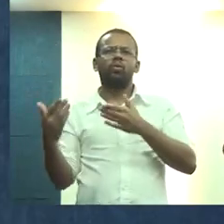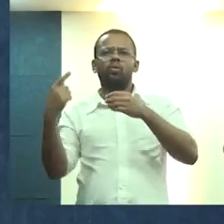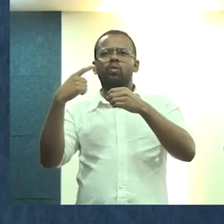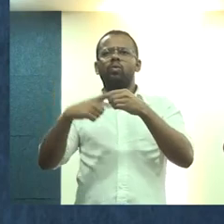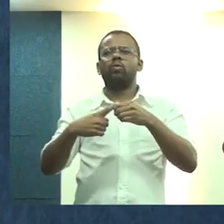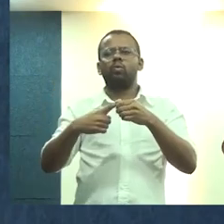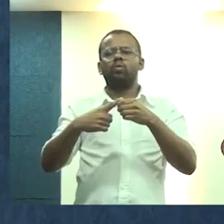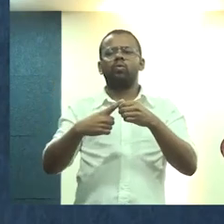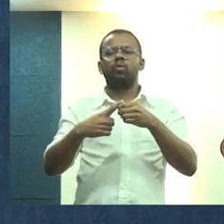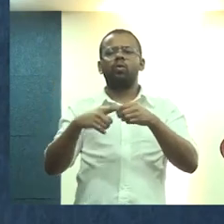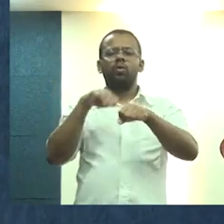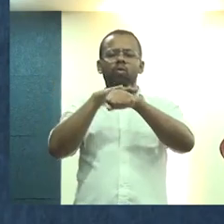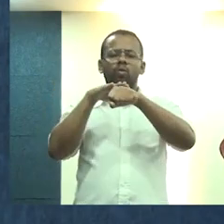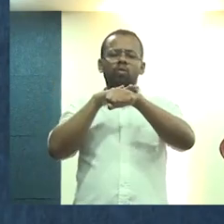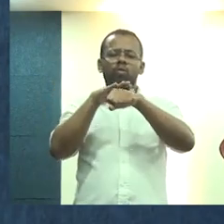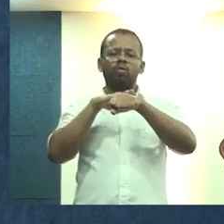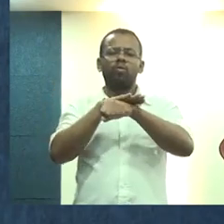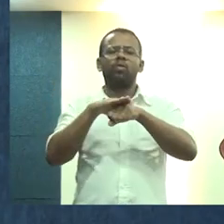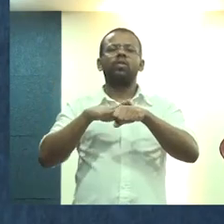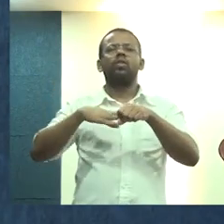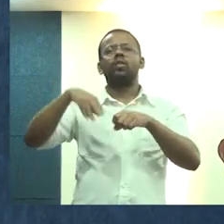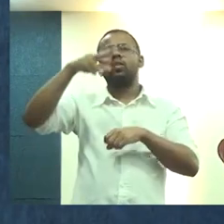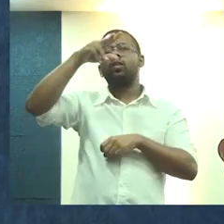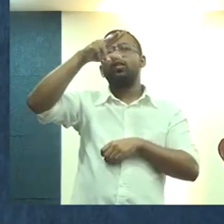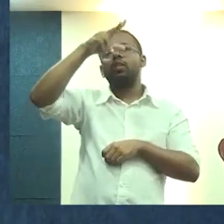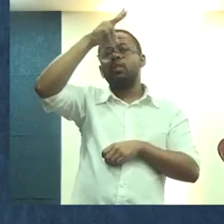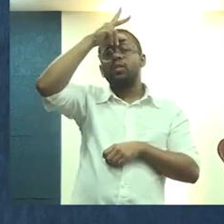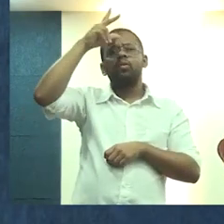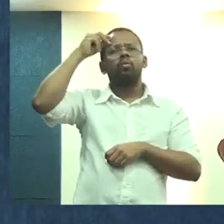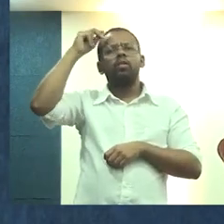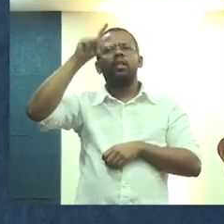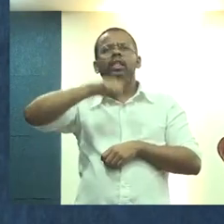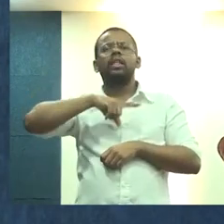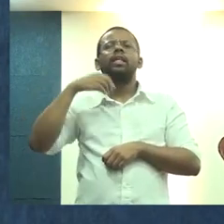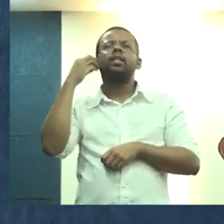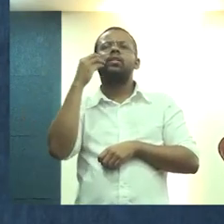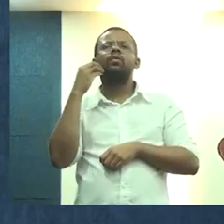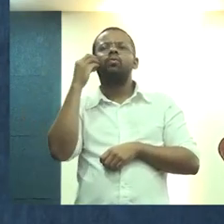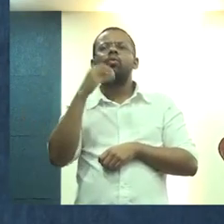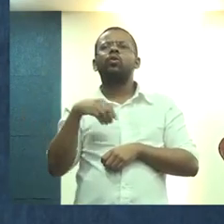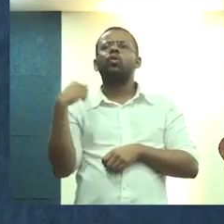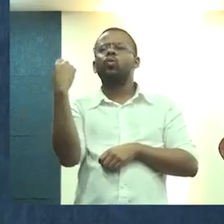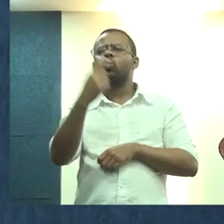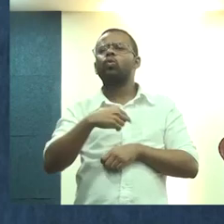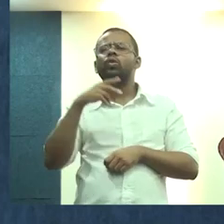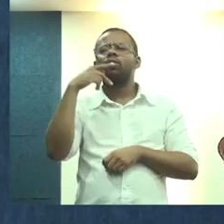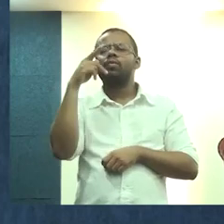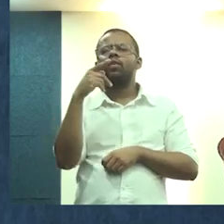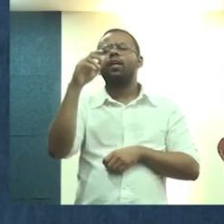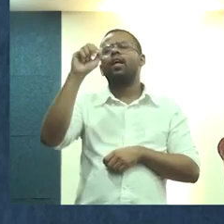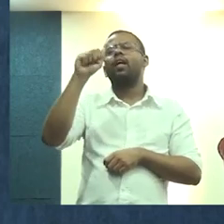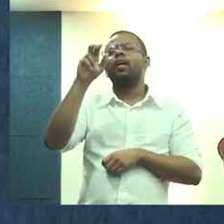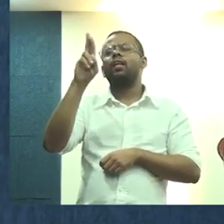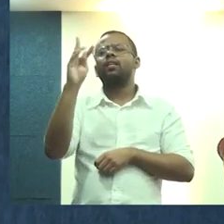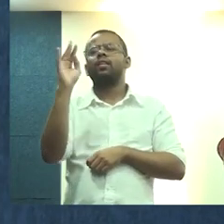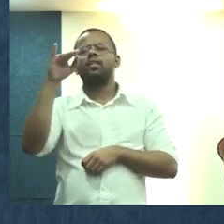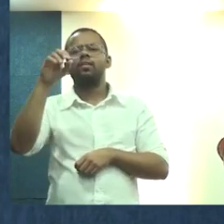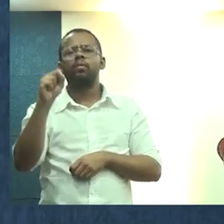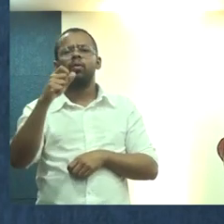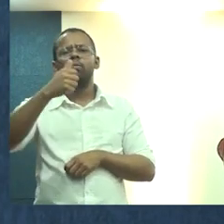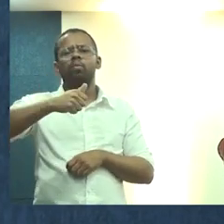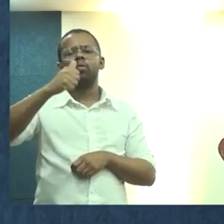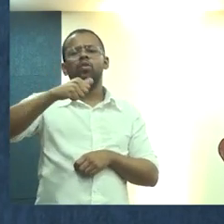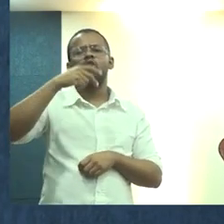municípios, e aí conversando aqui com o prefeito dessa experiência que a gente tem. Quando a gente fala de Atis, a primeira